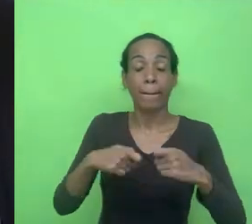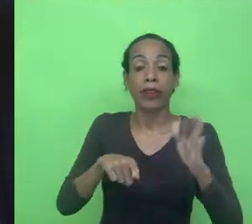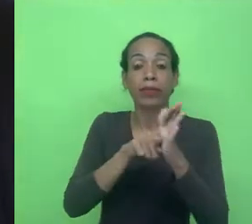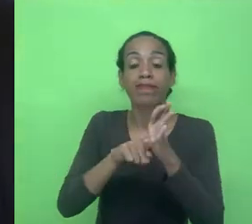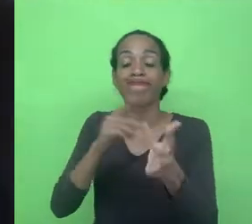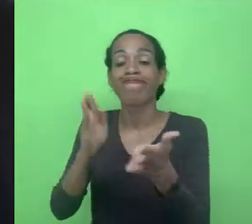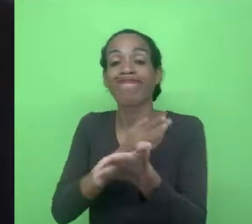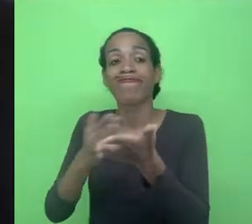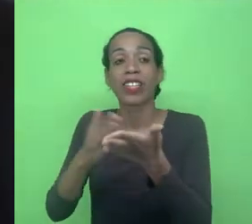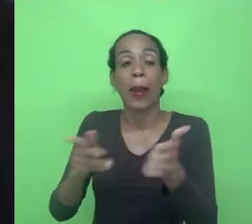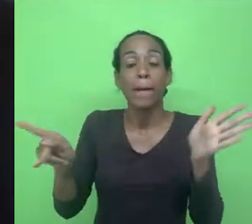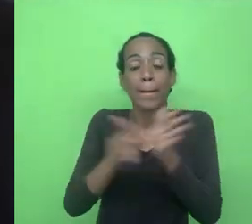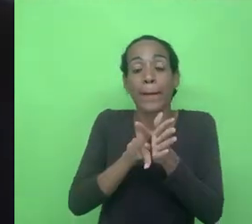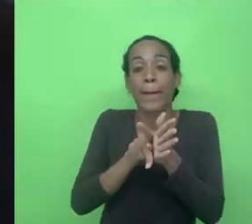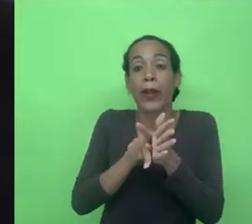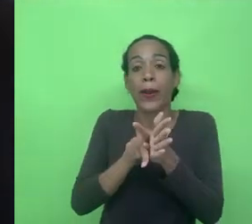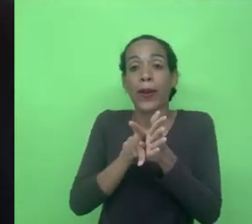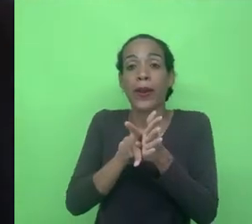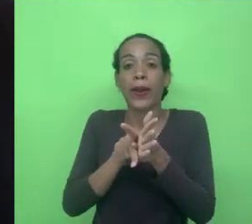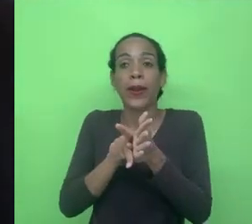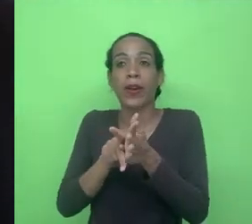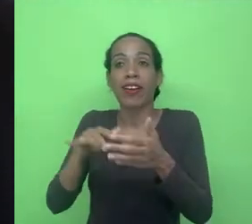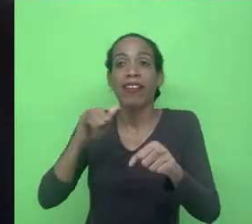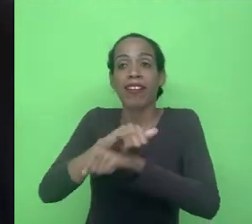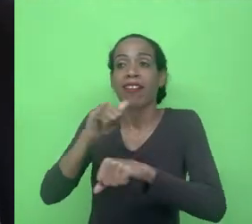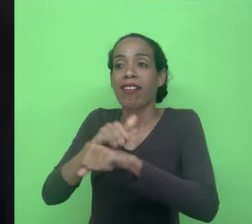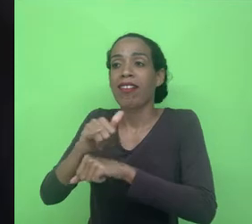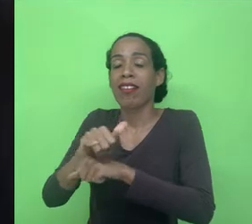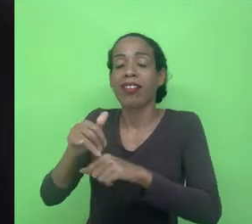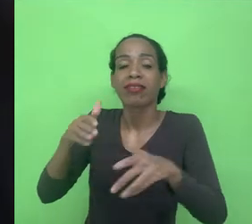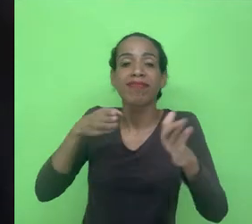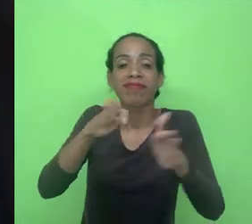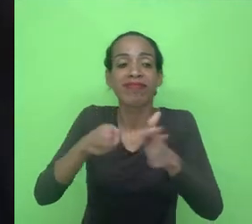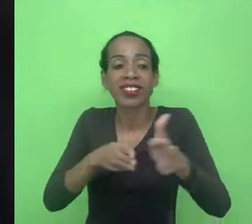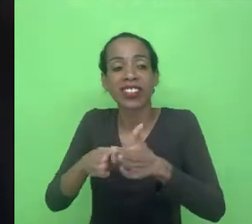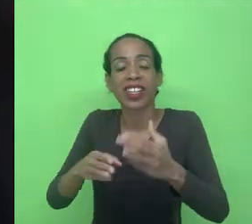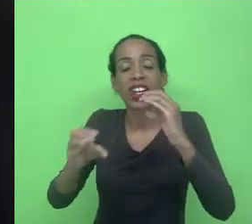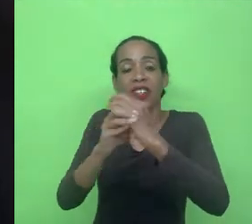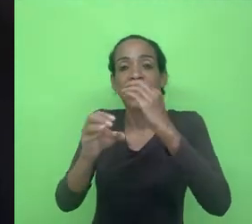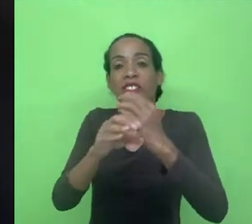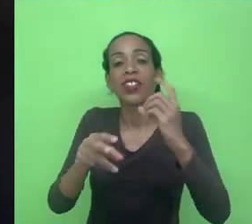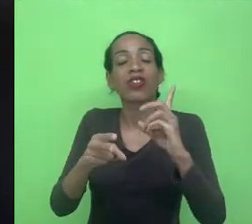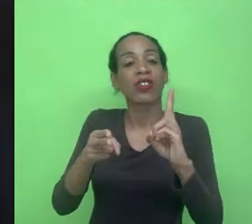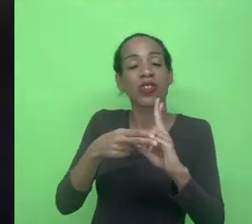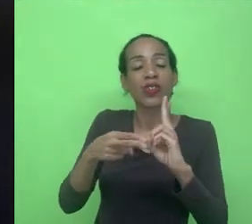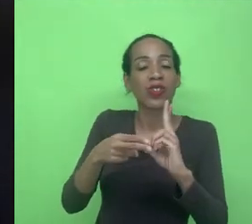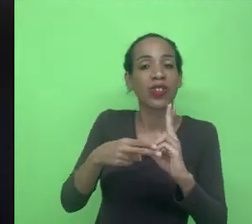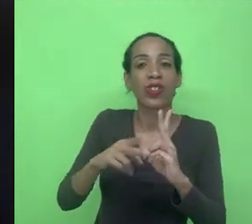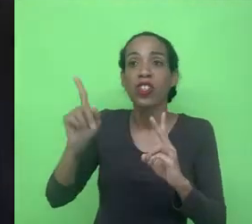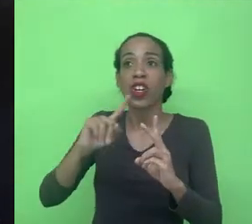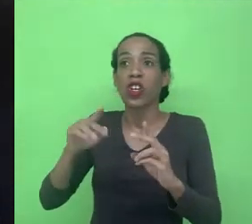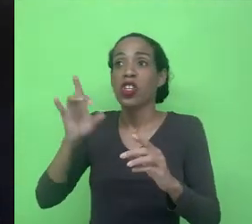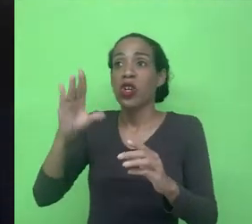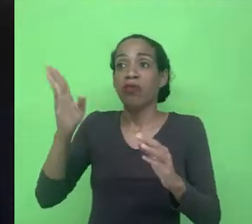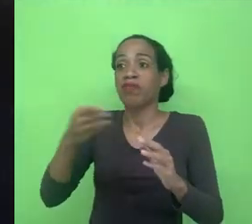autonomia a sua ausência de intervenções externas e as comunidades indígenas também hoje não estão isoladas a grande maioria